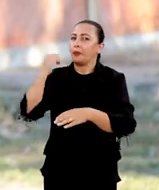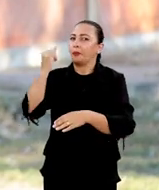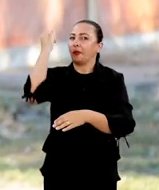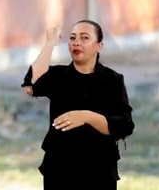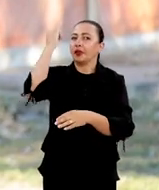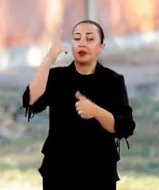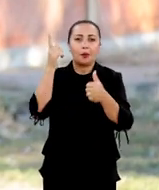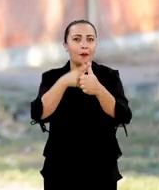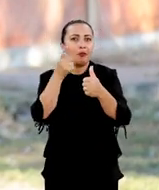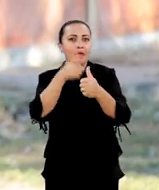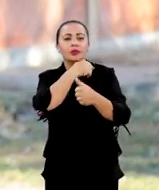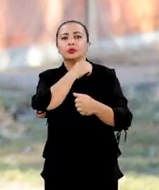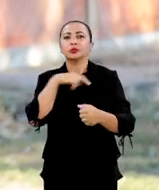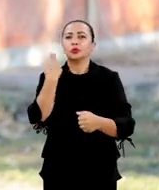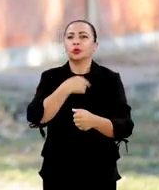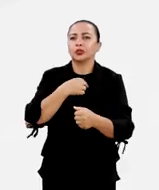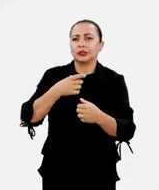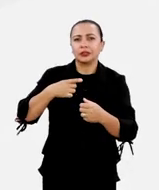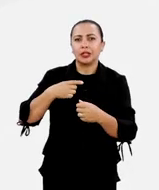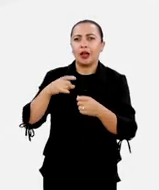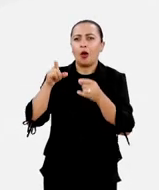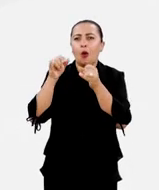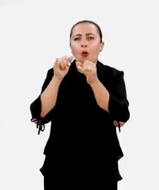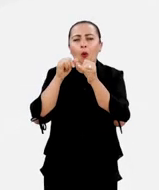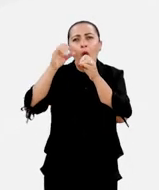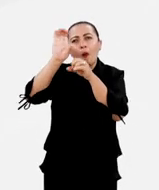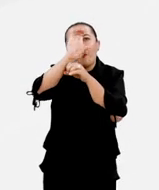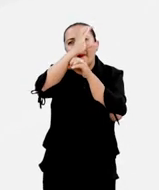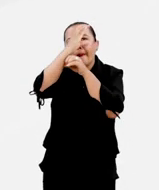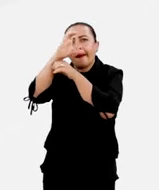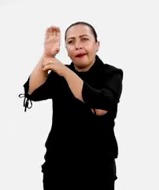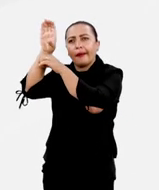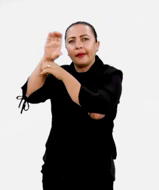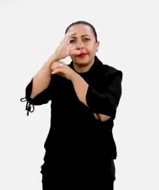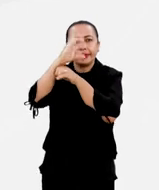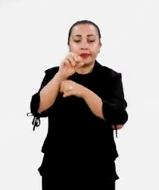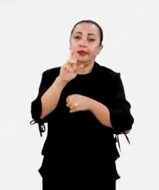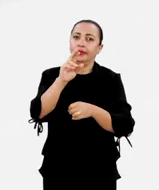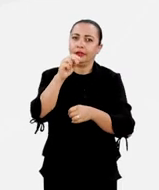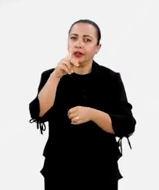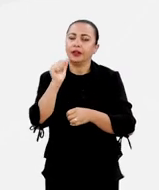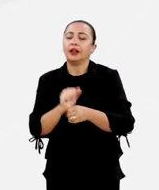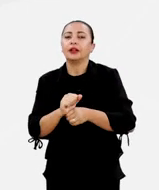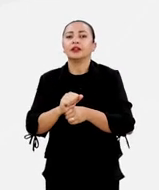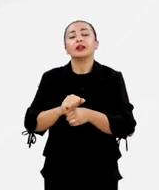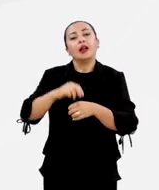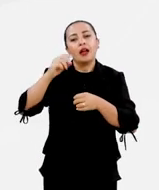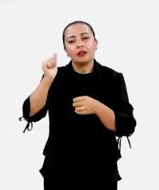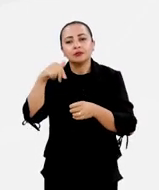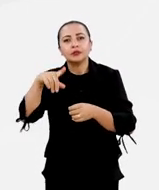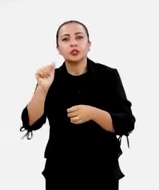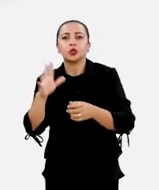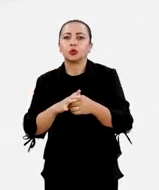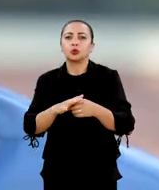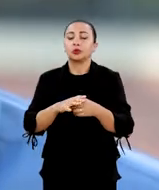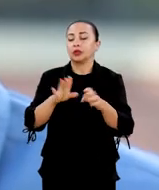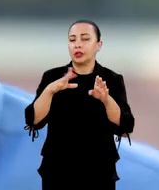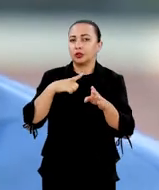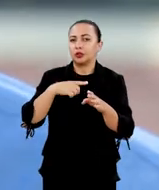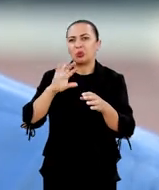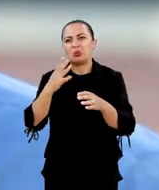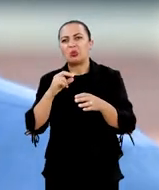principais. Então, instalamos, primeiramente, um radar ionosférico analógico, que era conhecido como ionossonda.